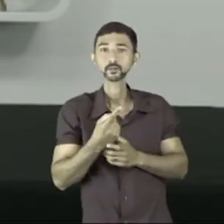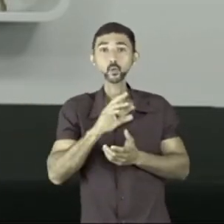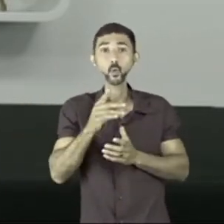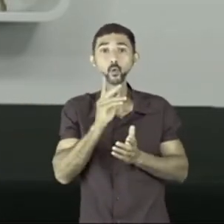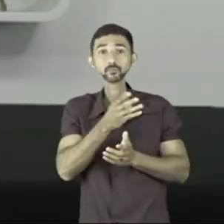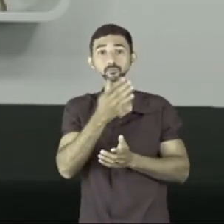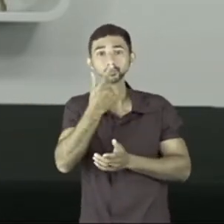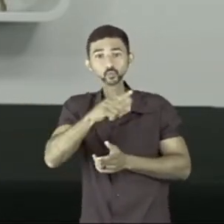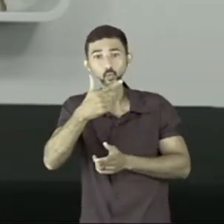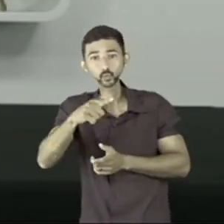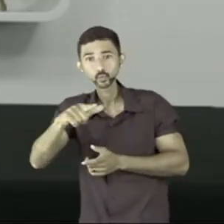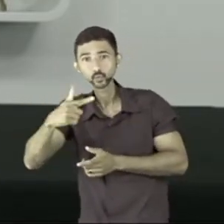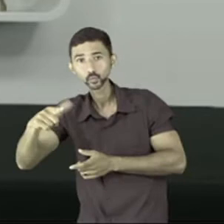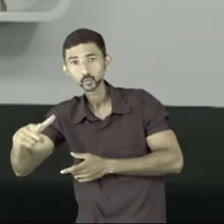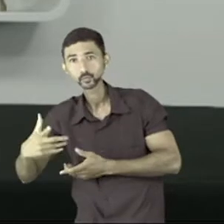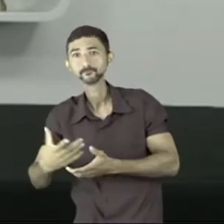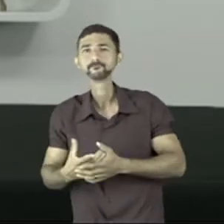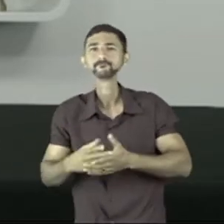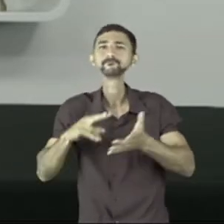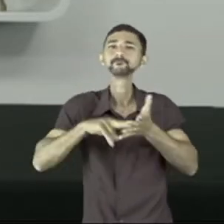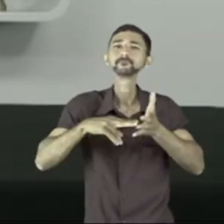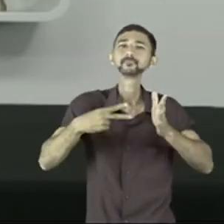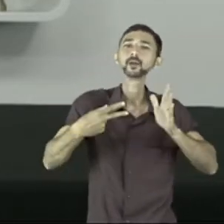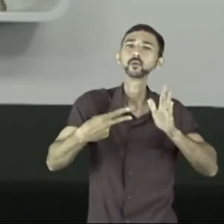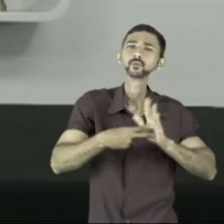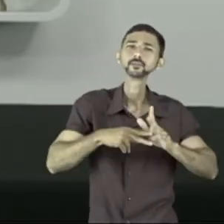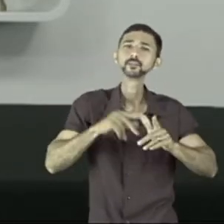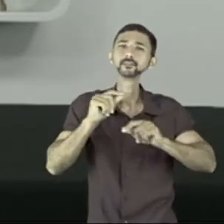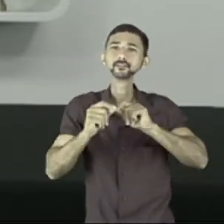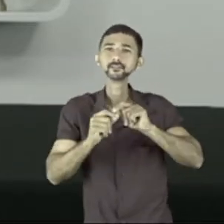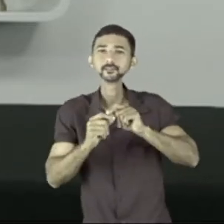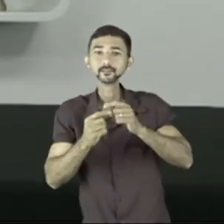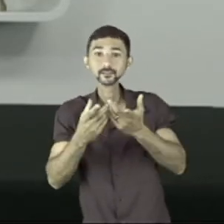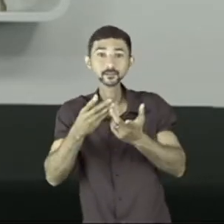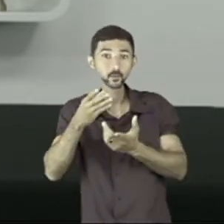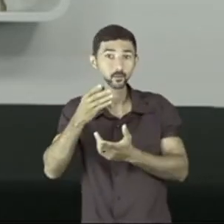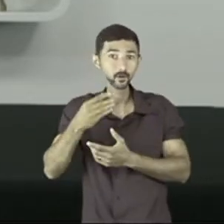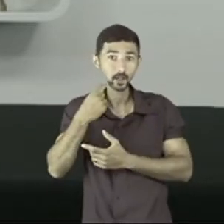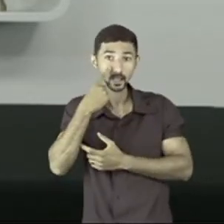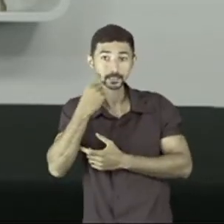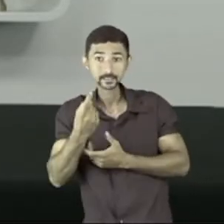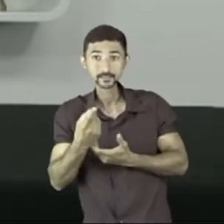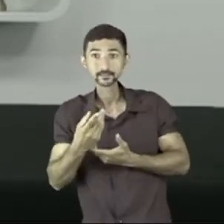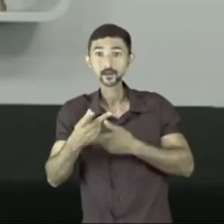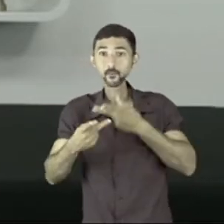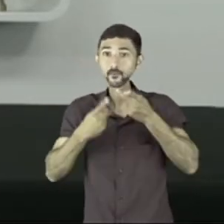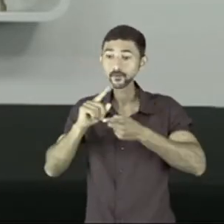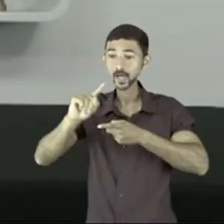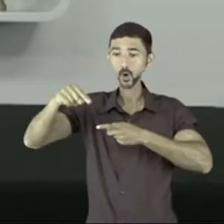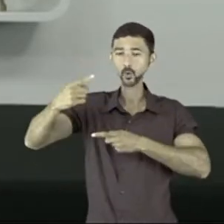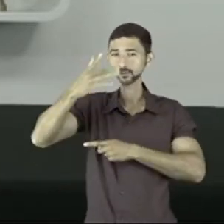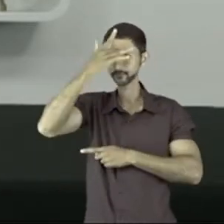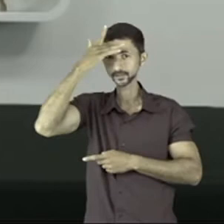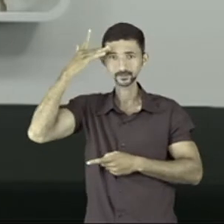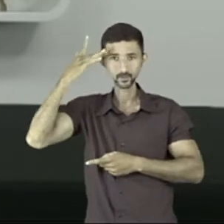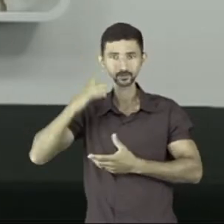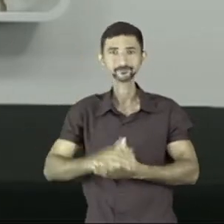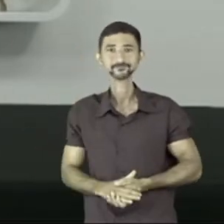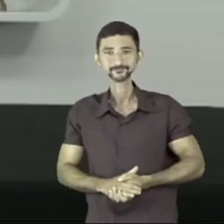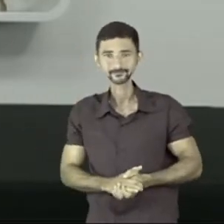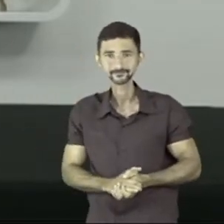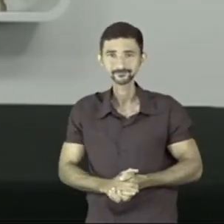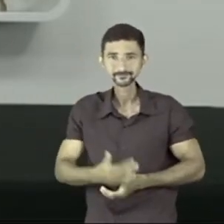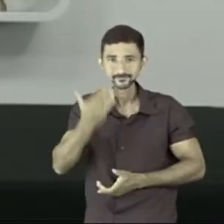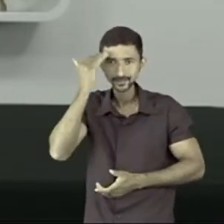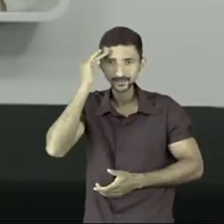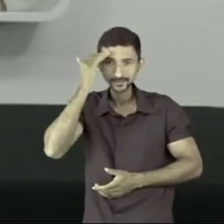repetido no texto, ele dá para nós a intenção discursiva da outra pessoa. Ou seja, a